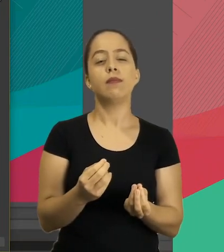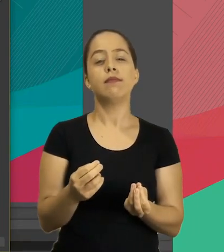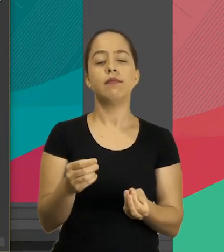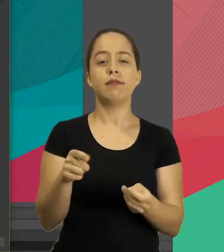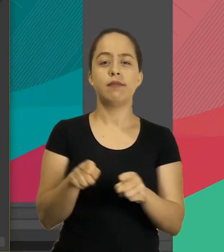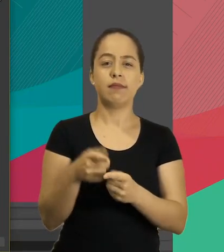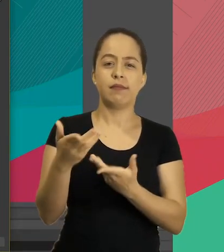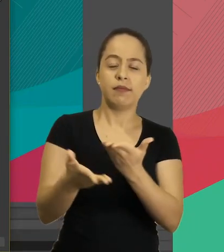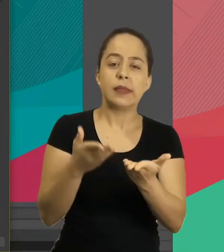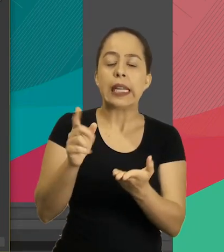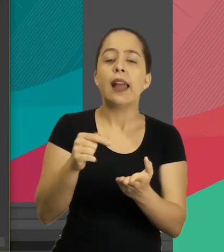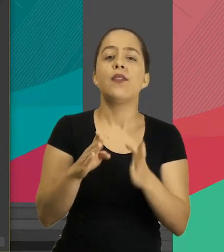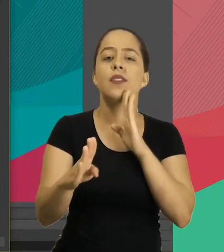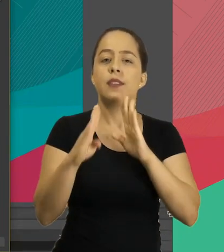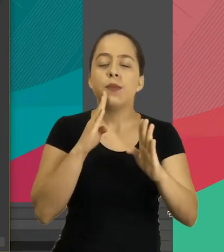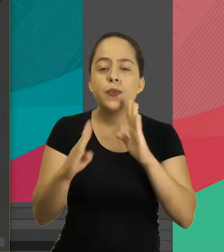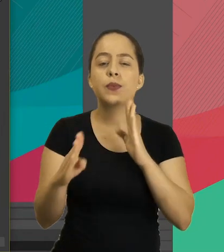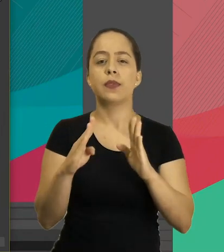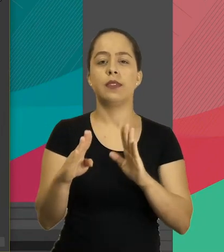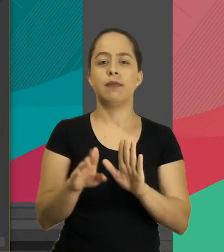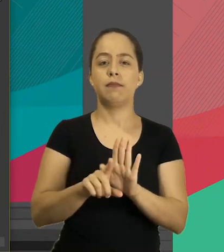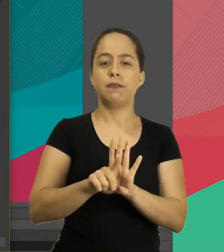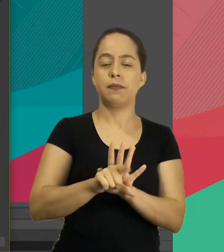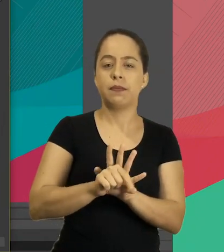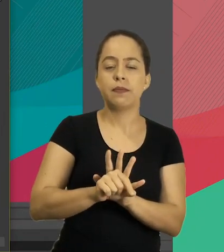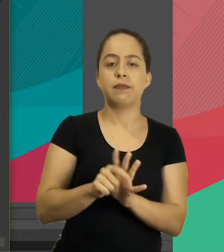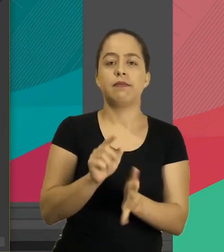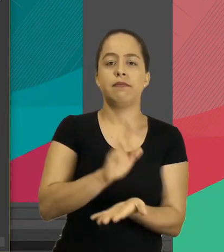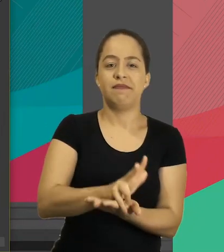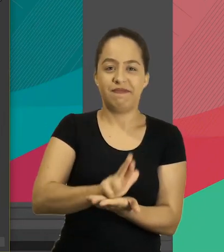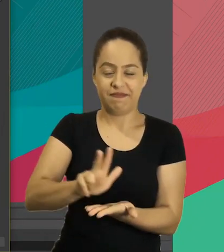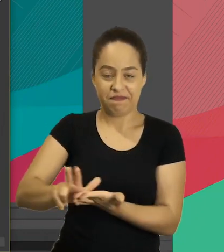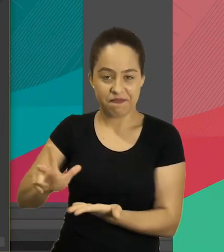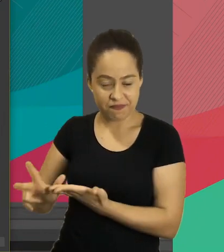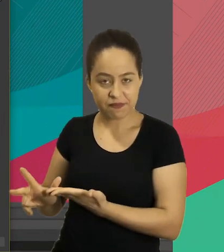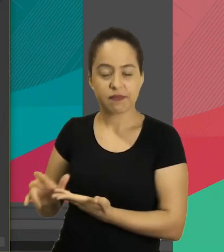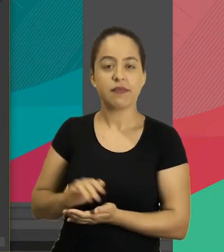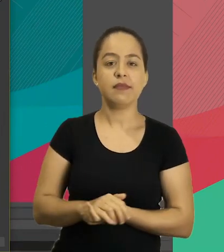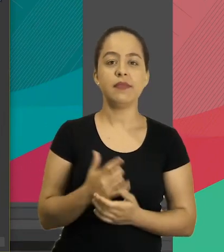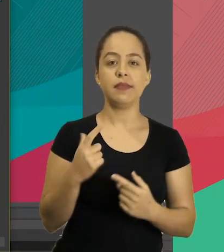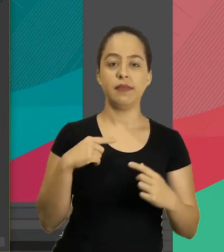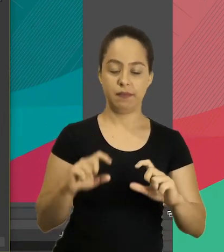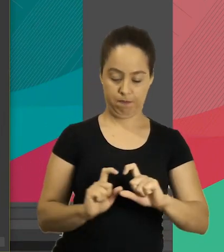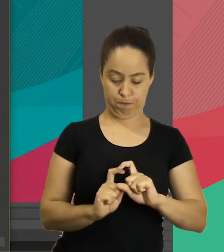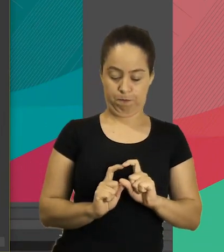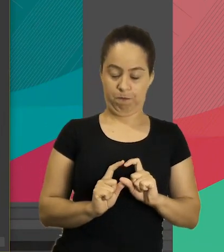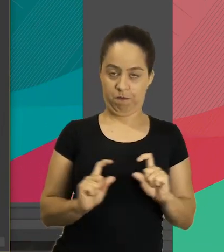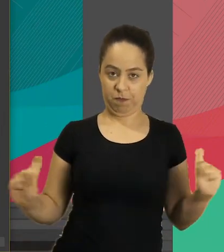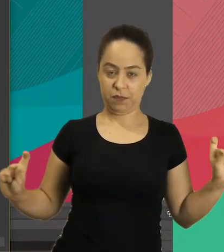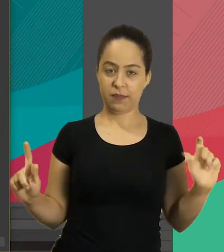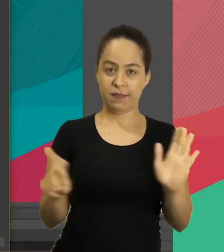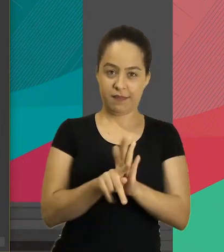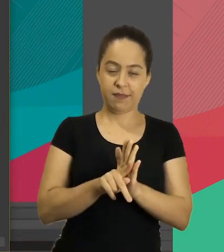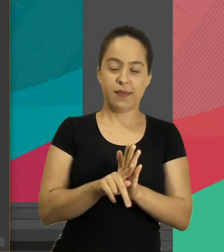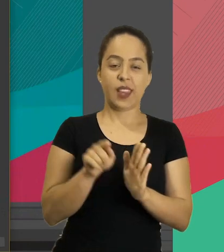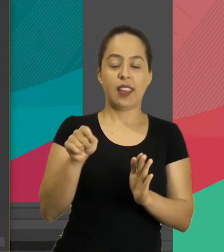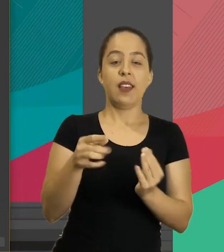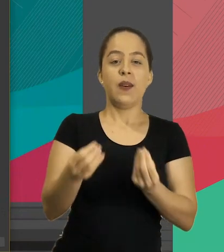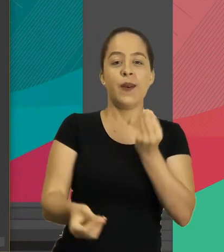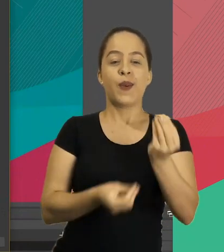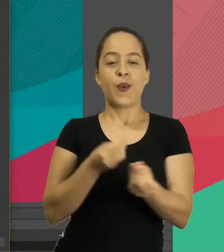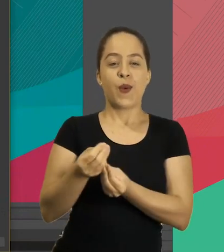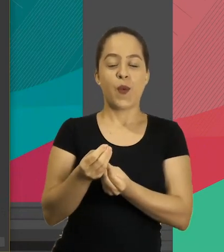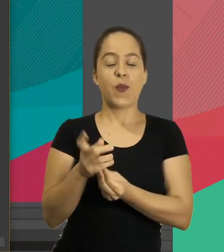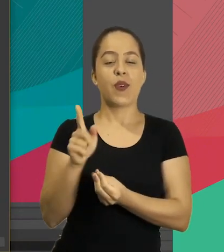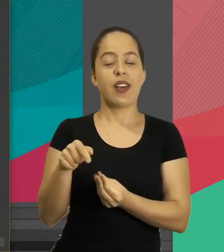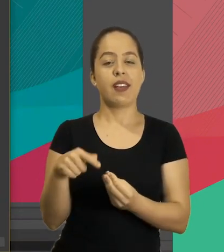outro serviço o YouTube é Facebook entre outros aqui a chave